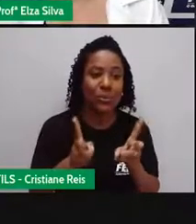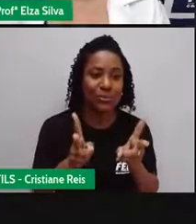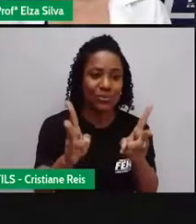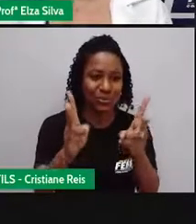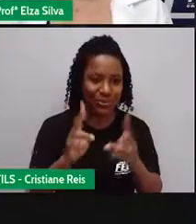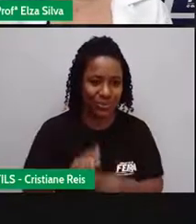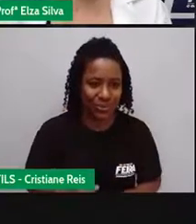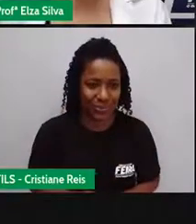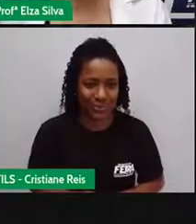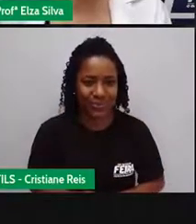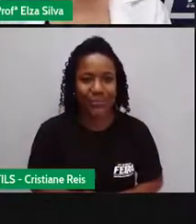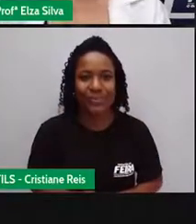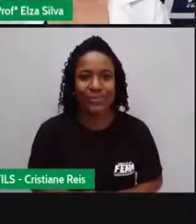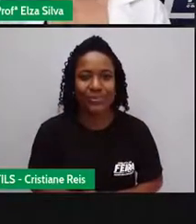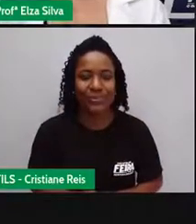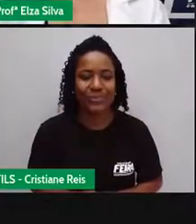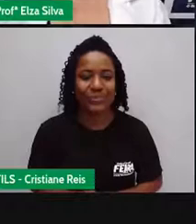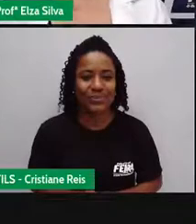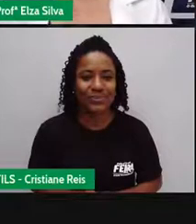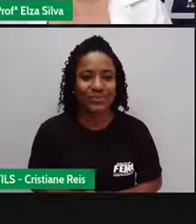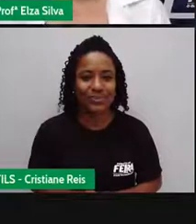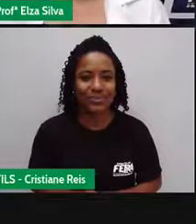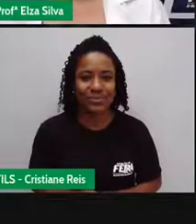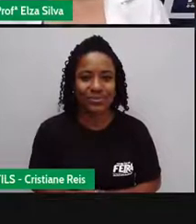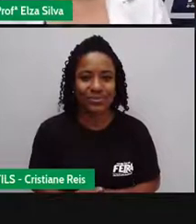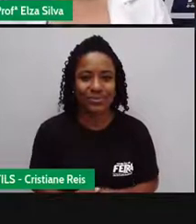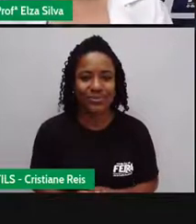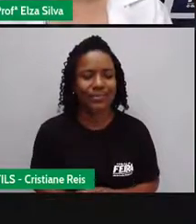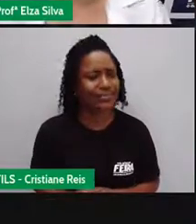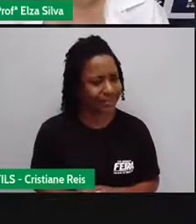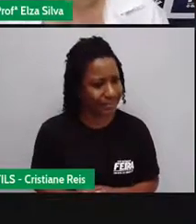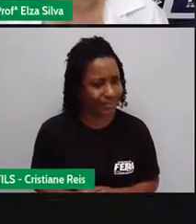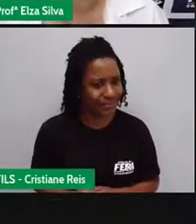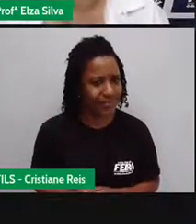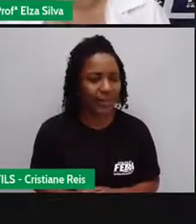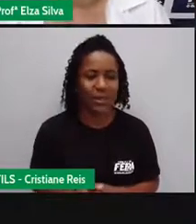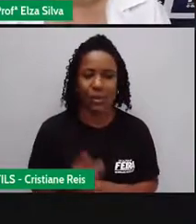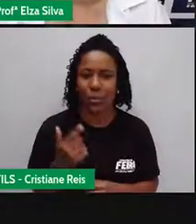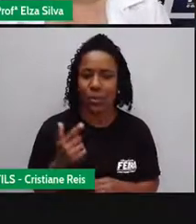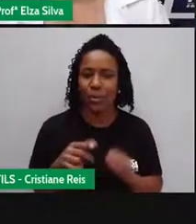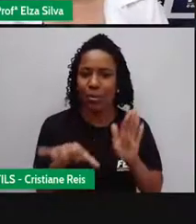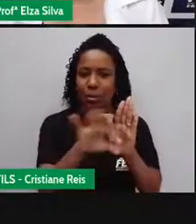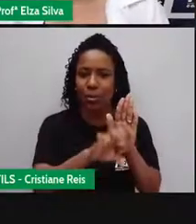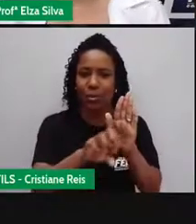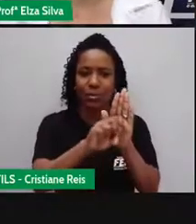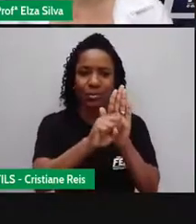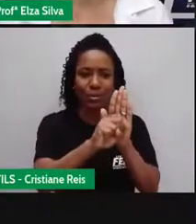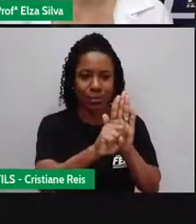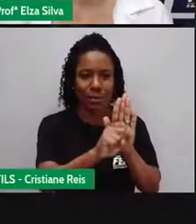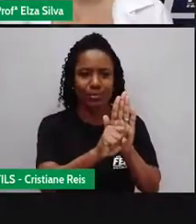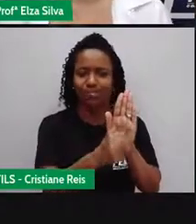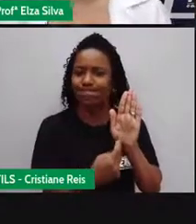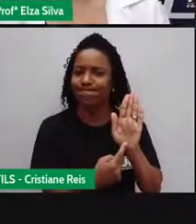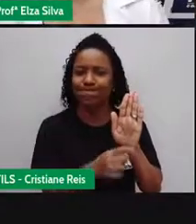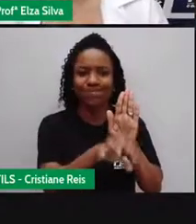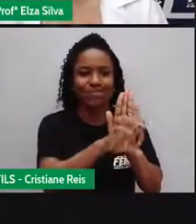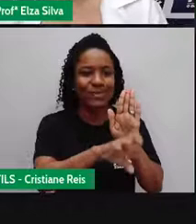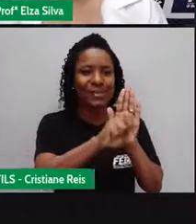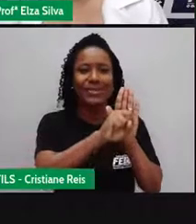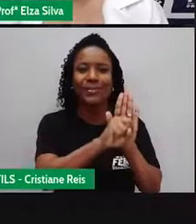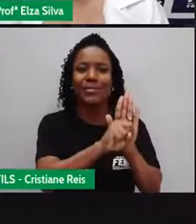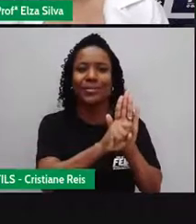à nossa aula de hoje Mais um símbolo Mais um símbolo das